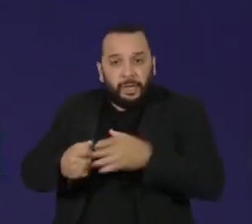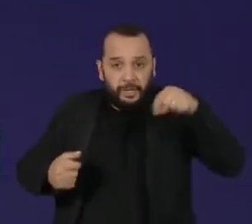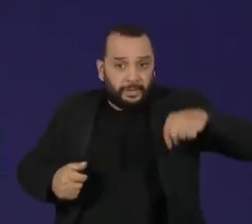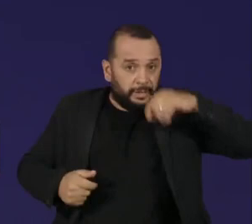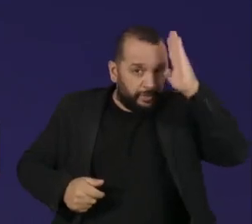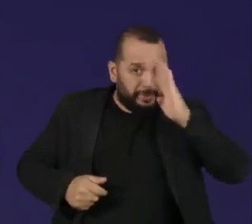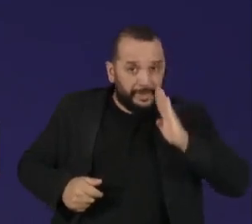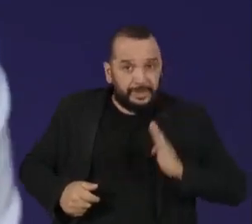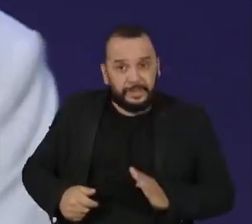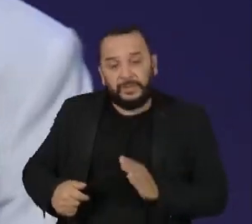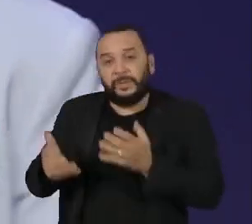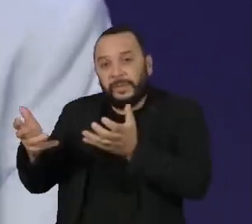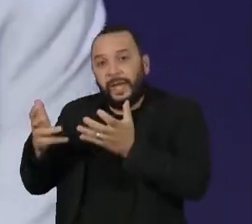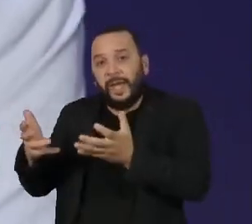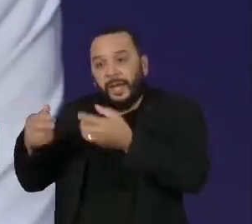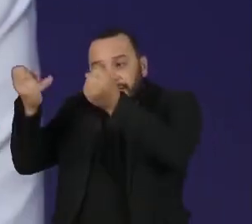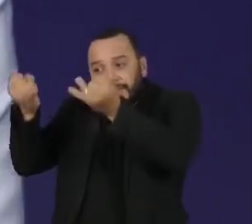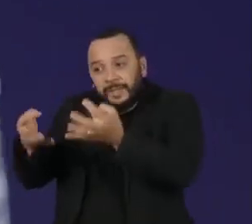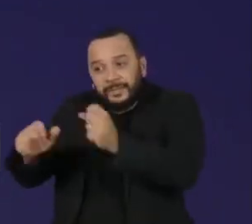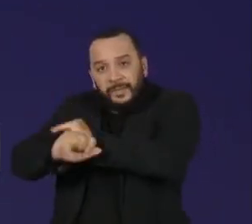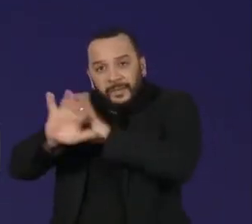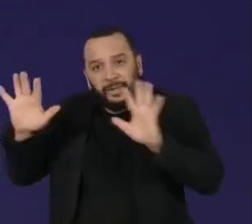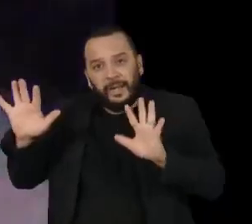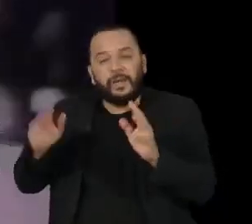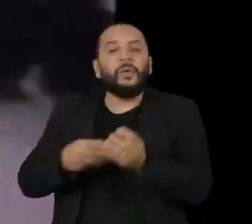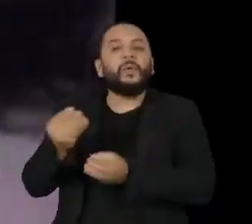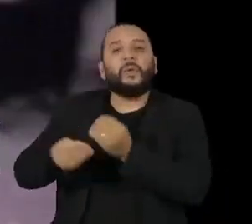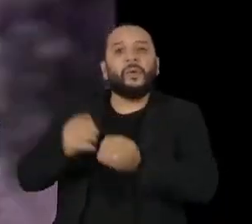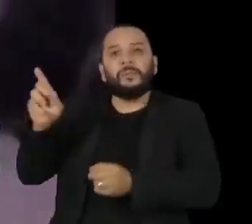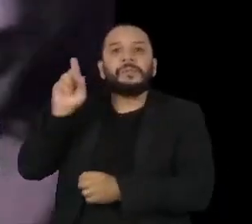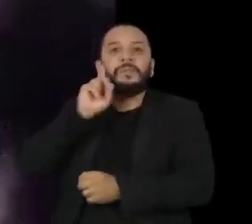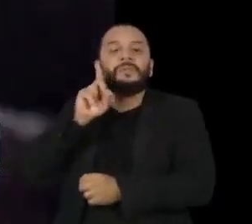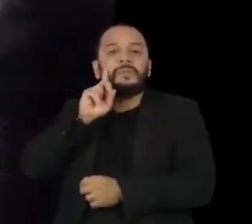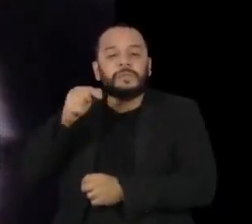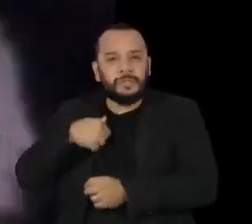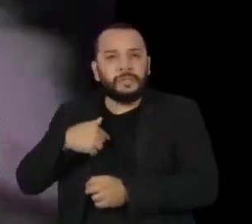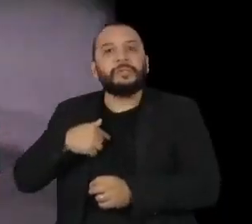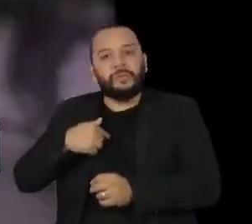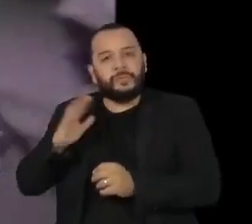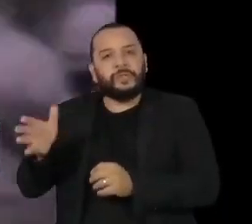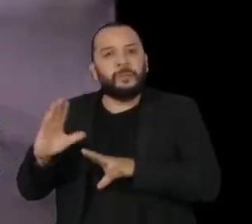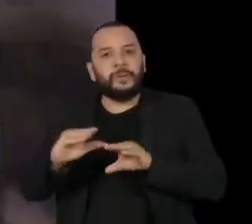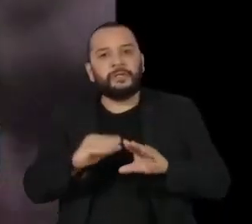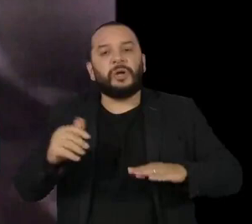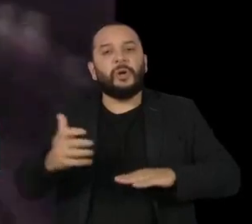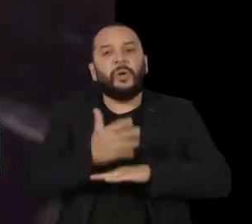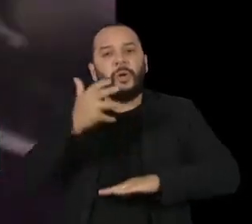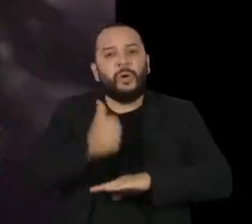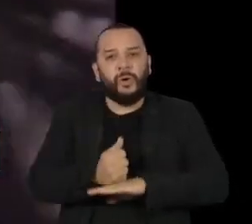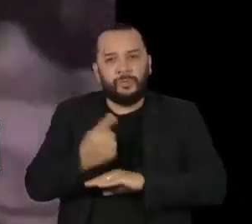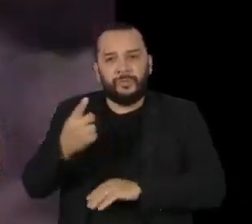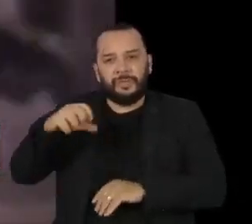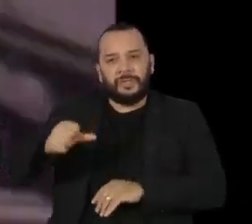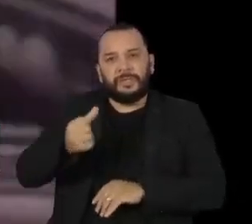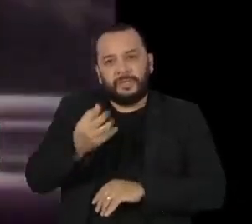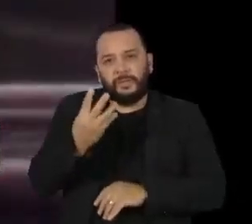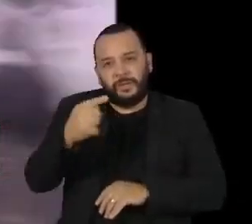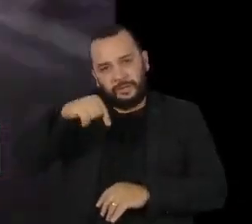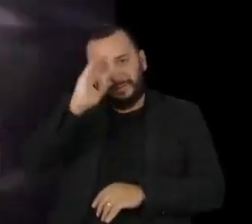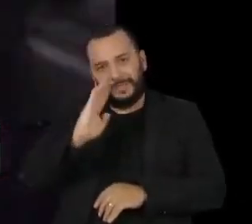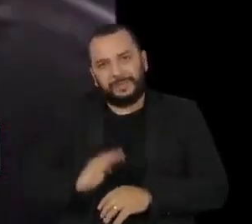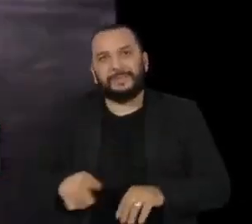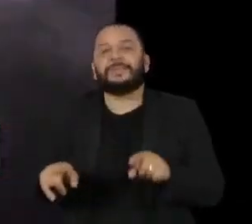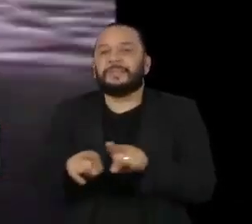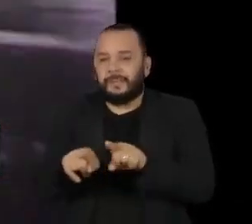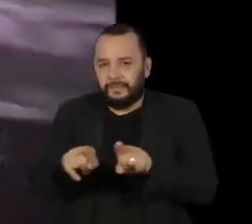Ocasio quer esclarecimentos sobre o envolvimento dos Estados Unidos no golpe militar de 1964 no Brasil e nos casos